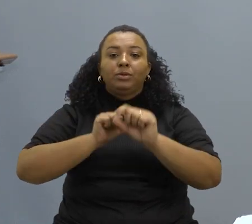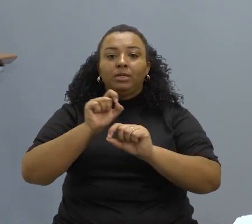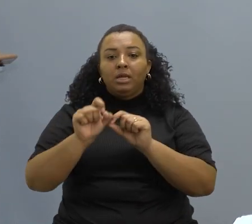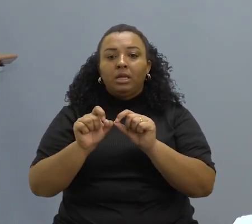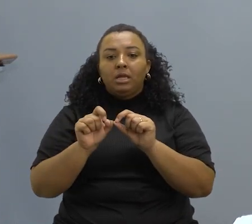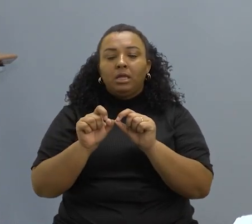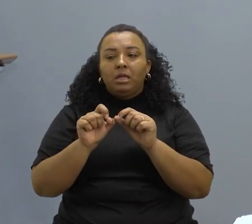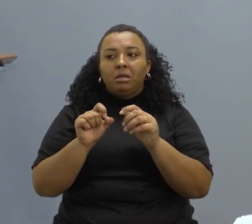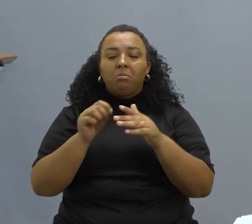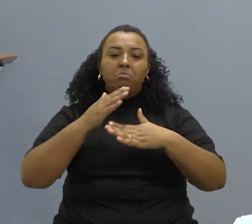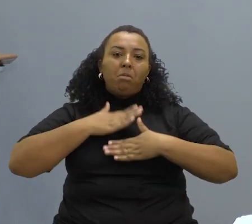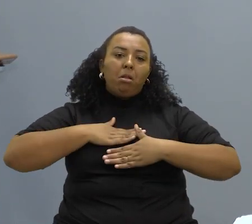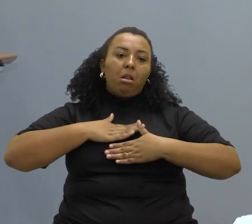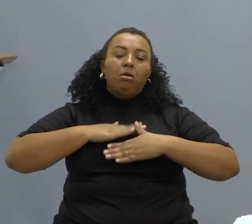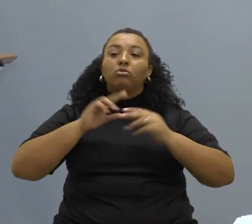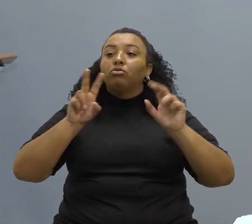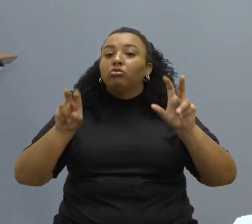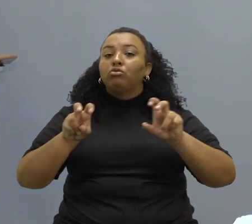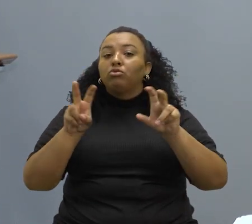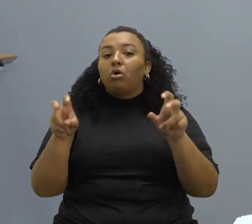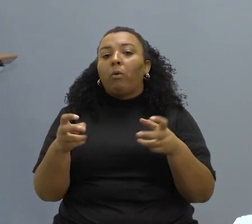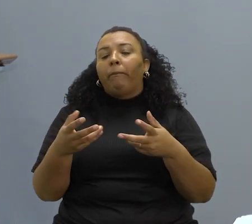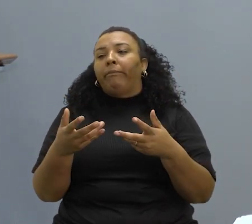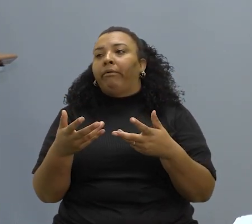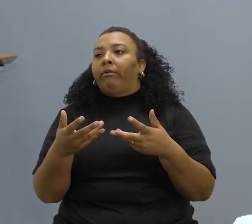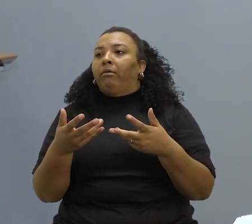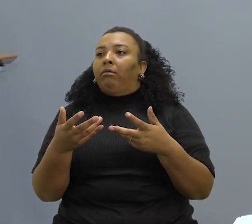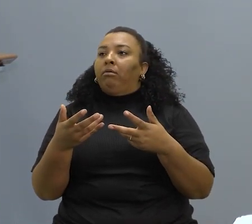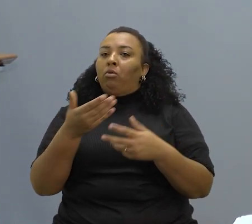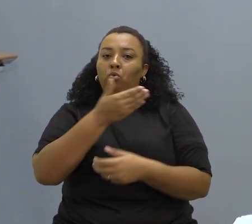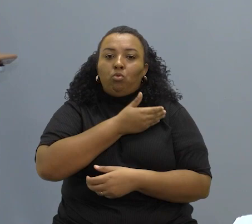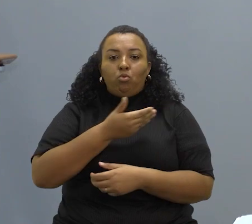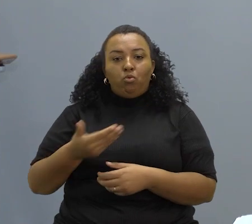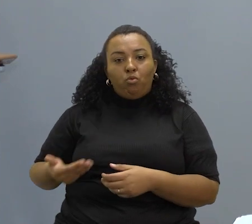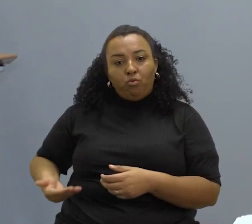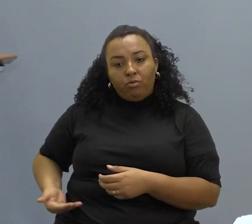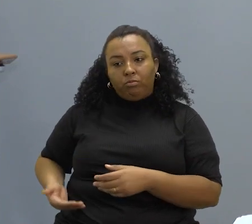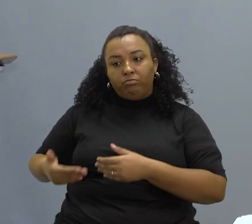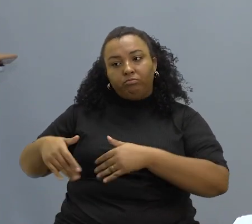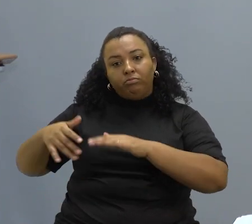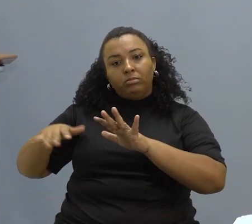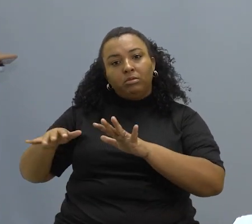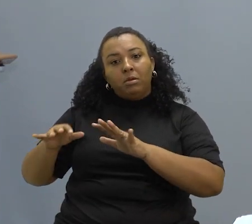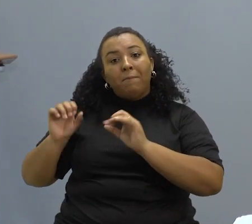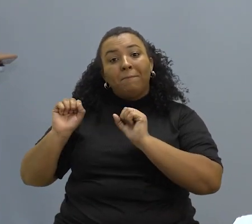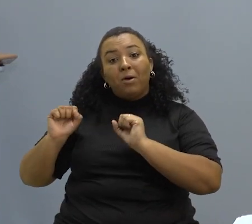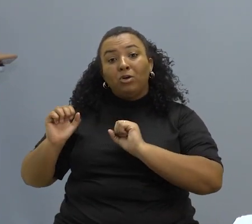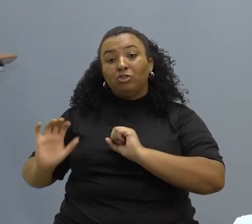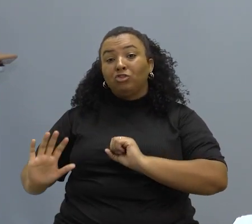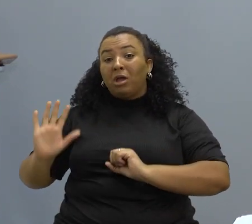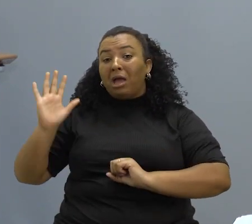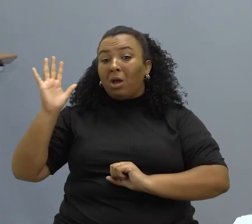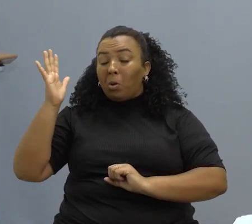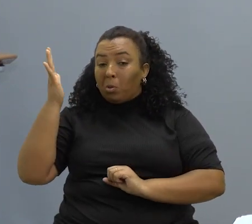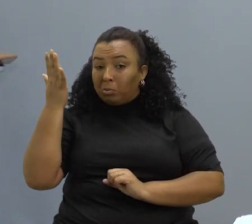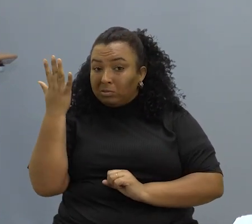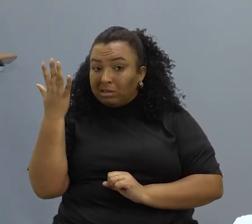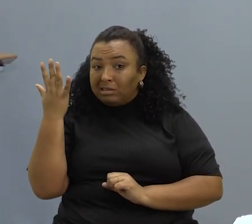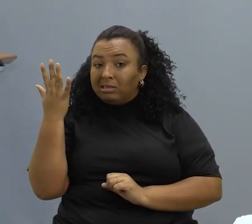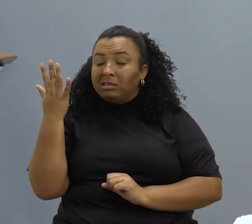neutralidade com relação a essas questões da parte do Estado levaria à perpetuação de situações